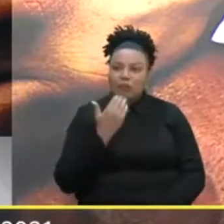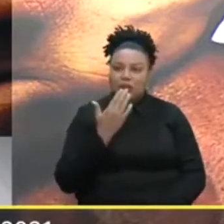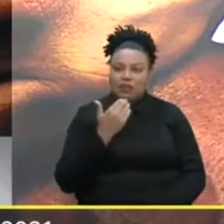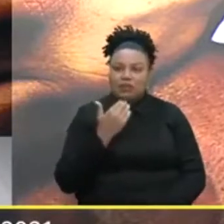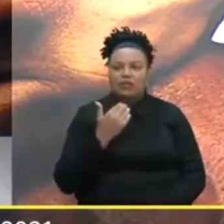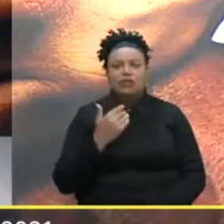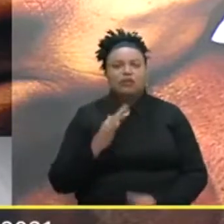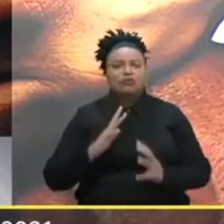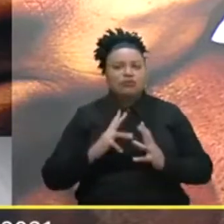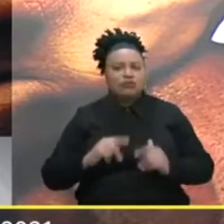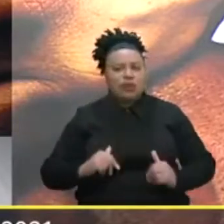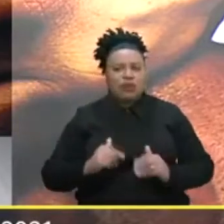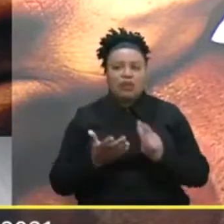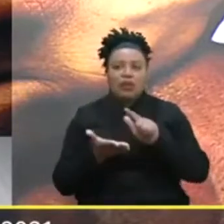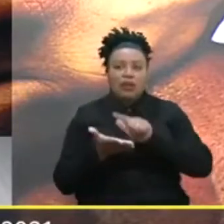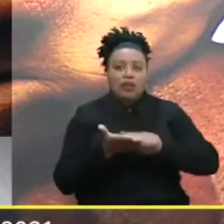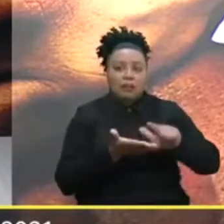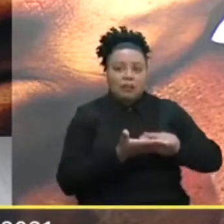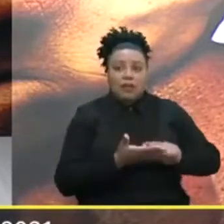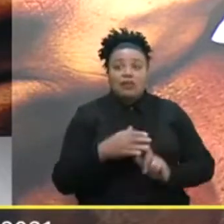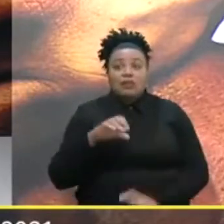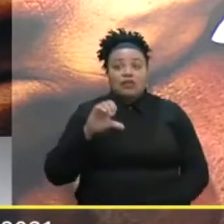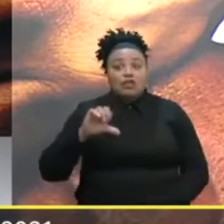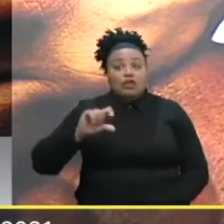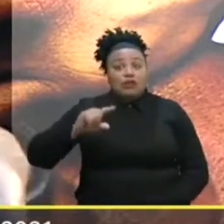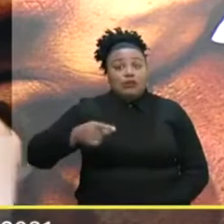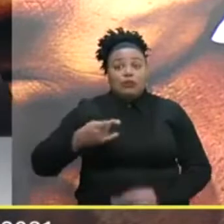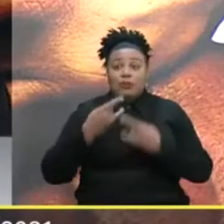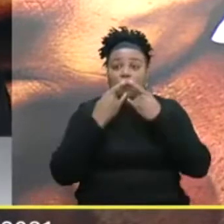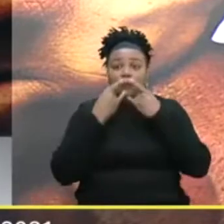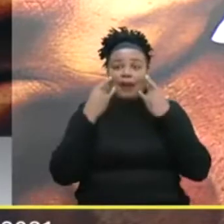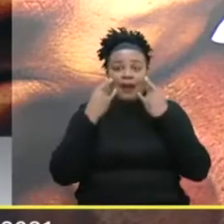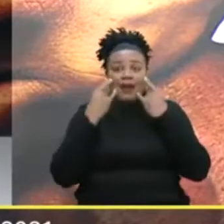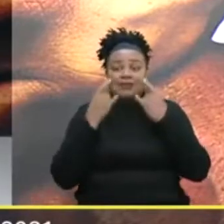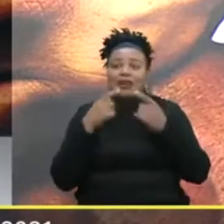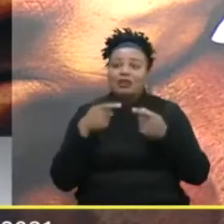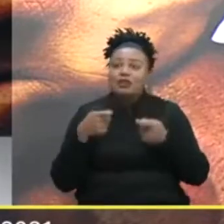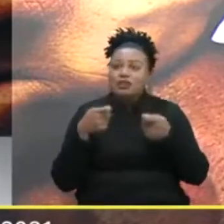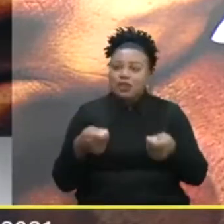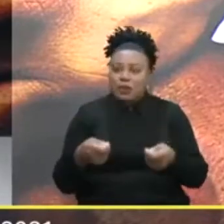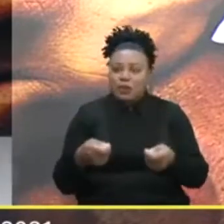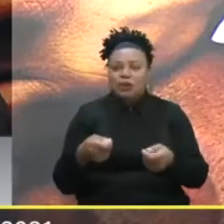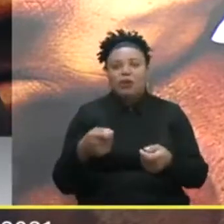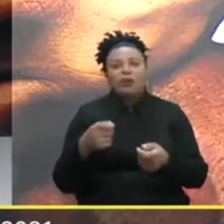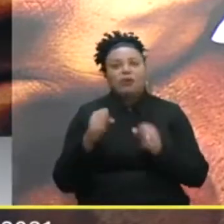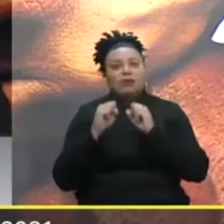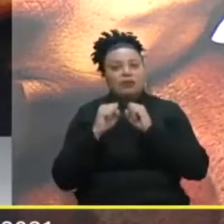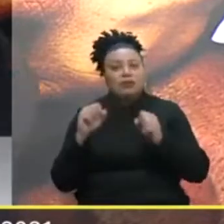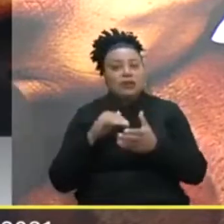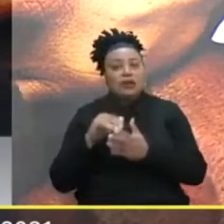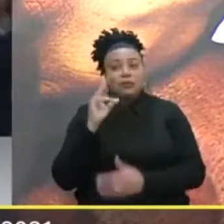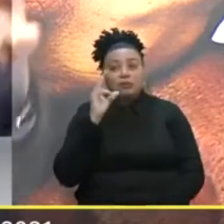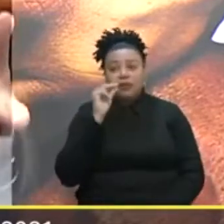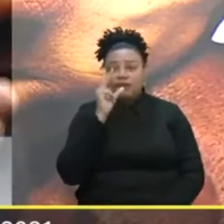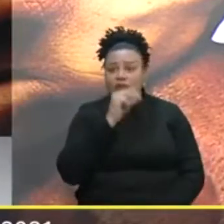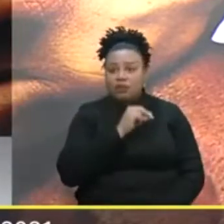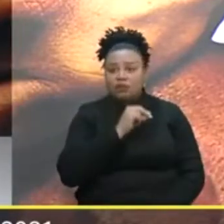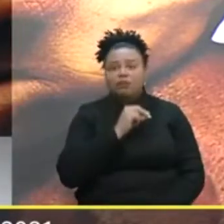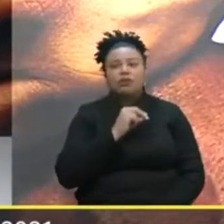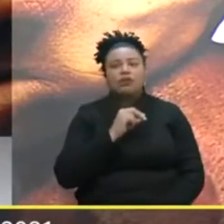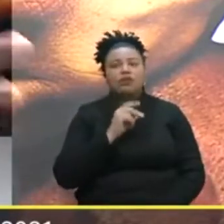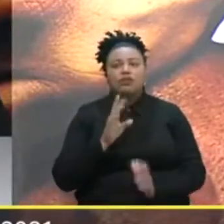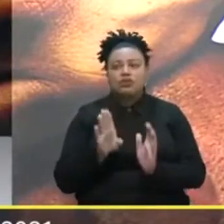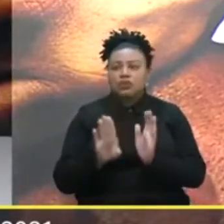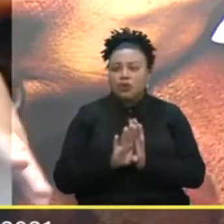De higiene E limpeza E nove mil máscaras A gente entregou Através de uma secretaria Da prefeitura E isso chegou